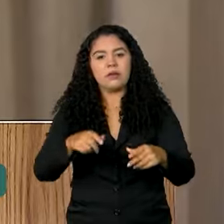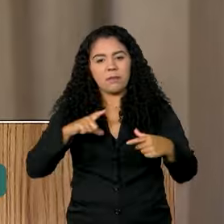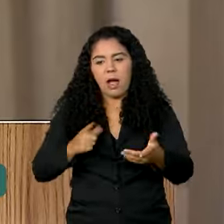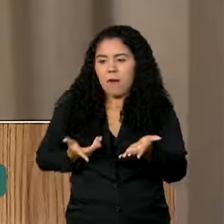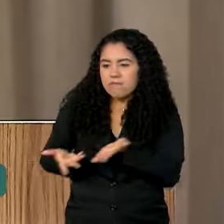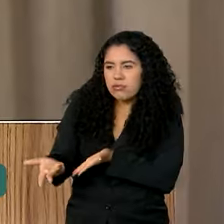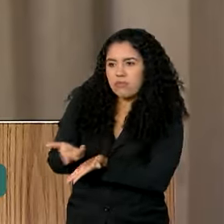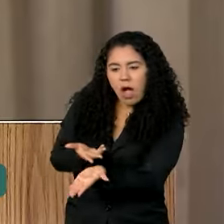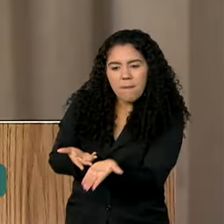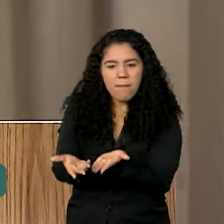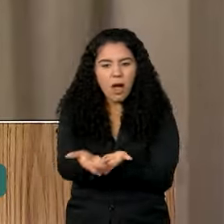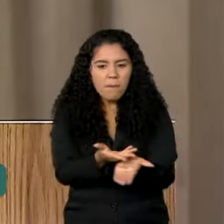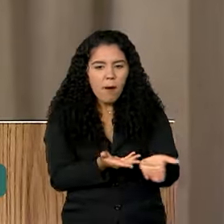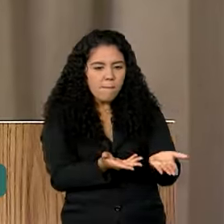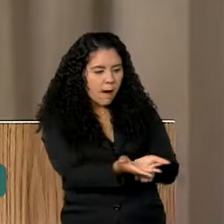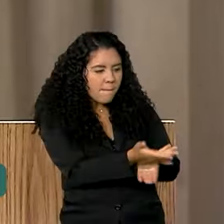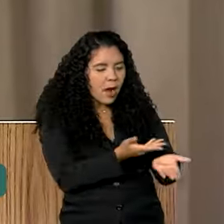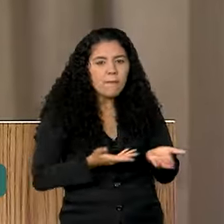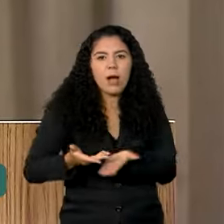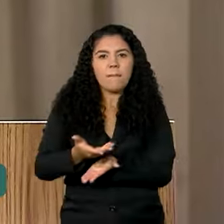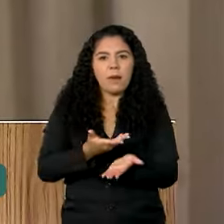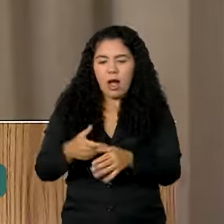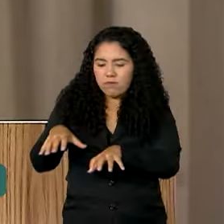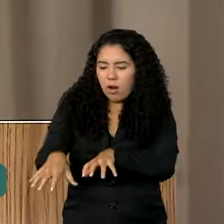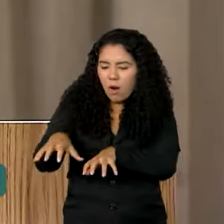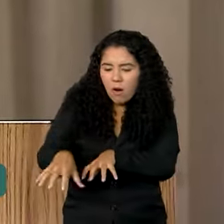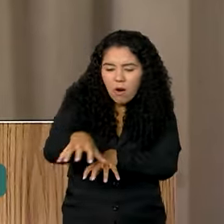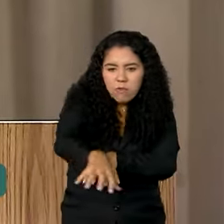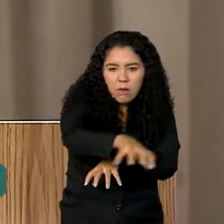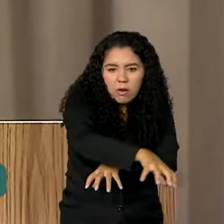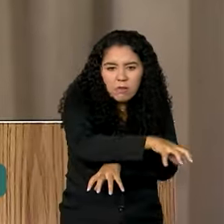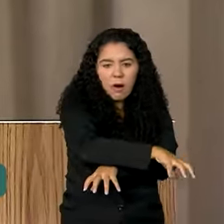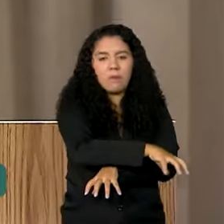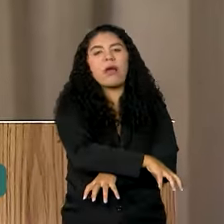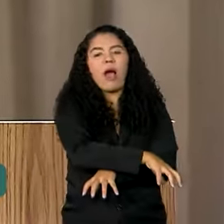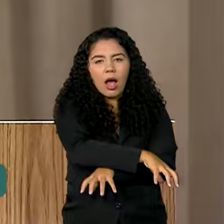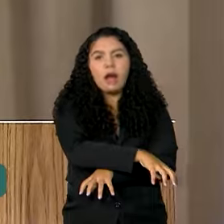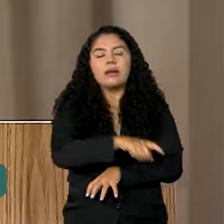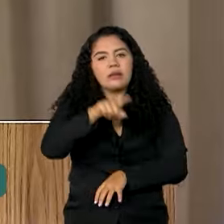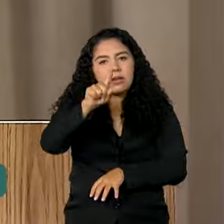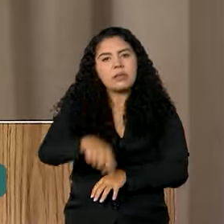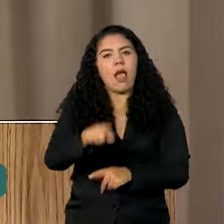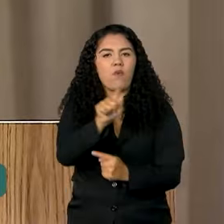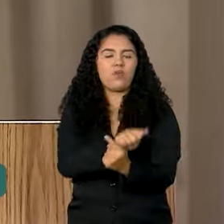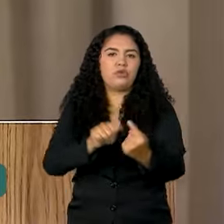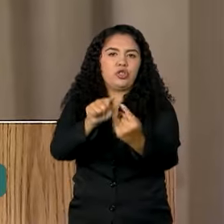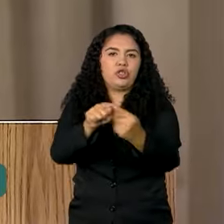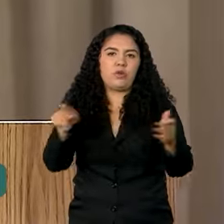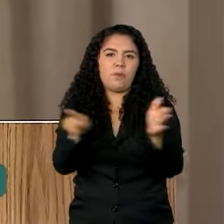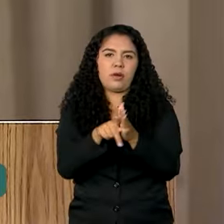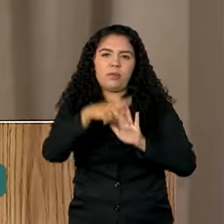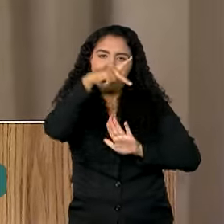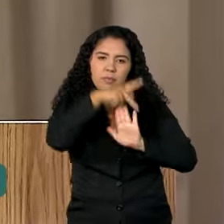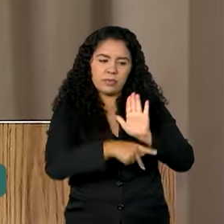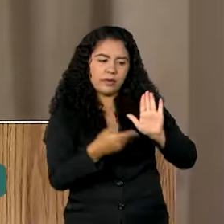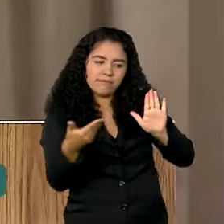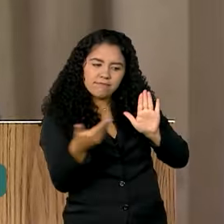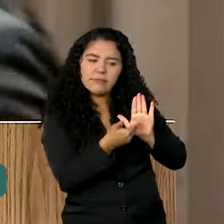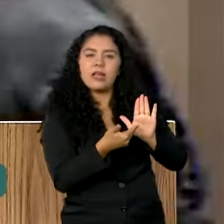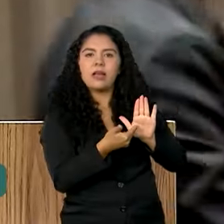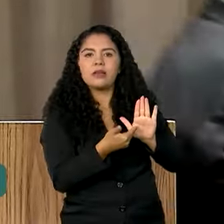integração entre várias áreas, vários ministérios, como é o projeto, o objetivo, melhor dizendo, do programa